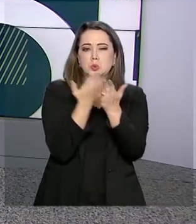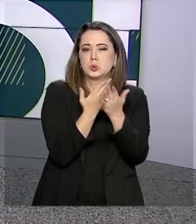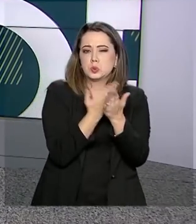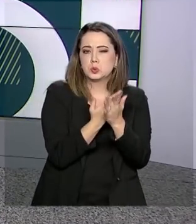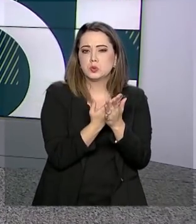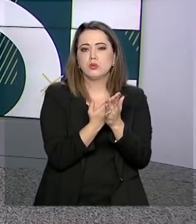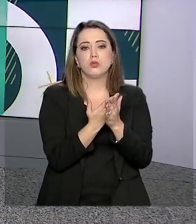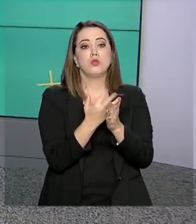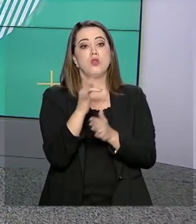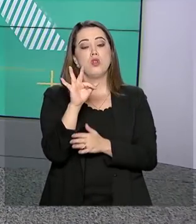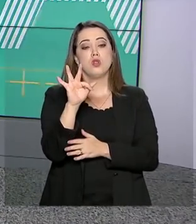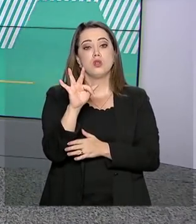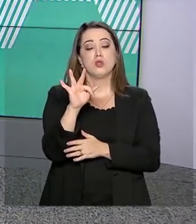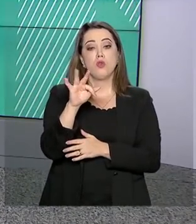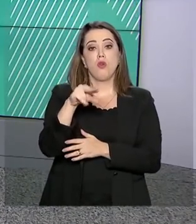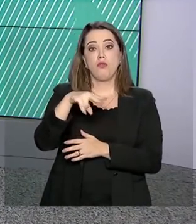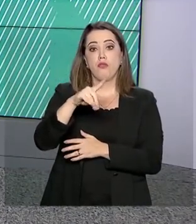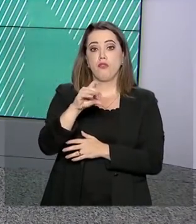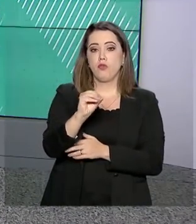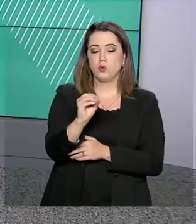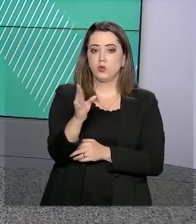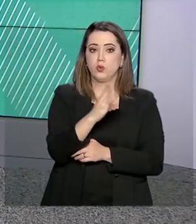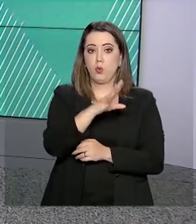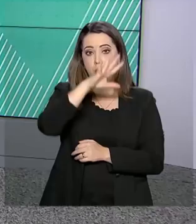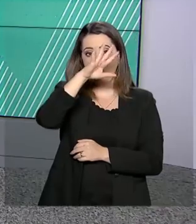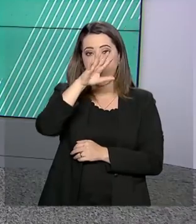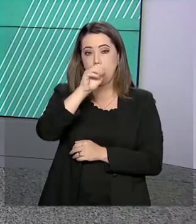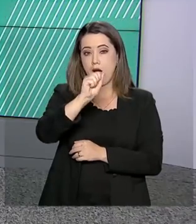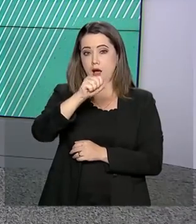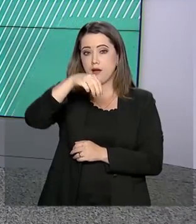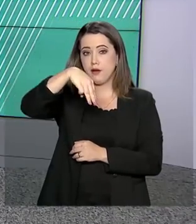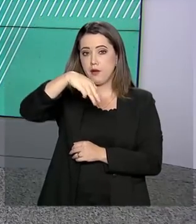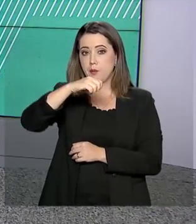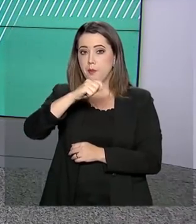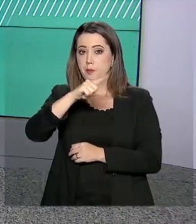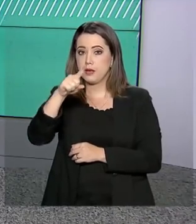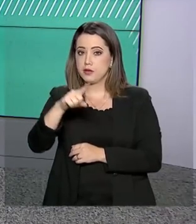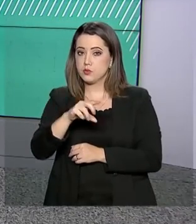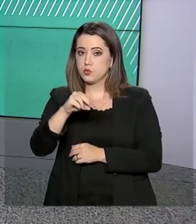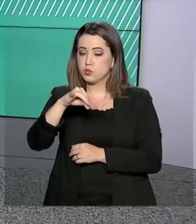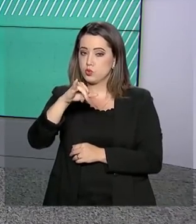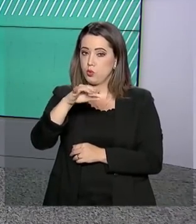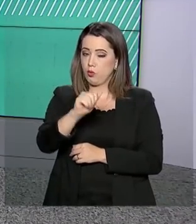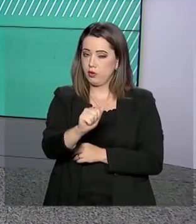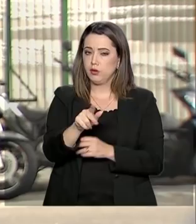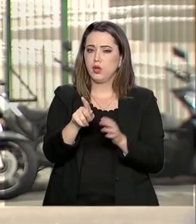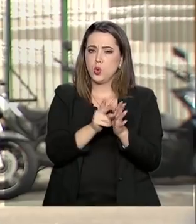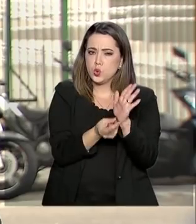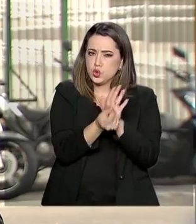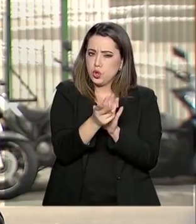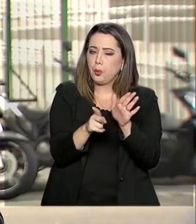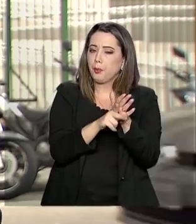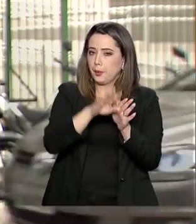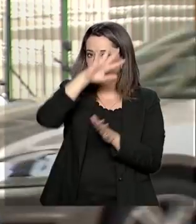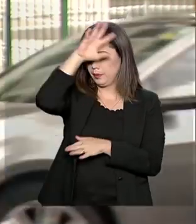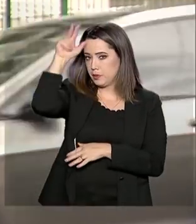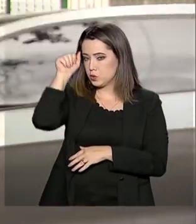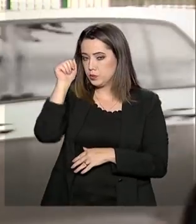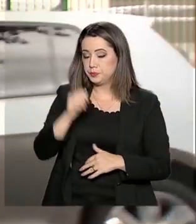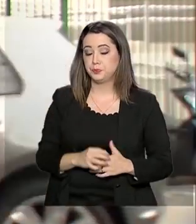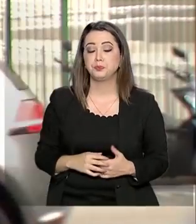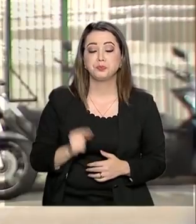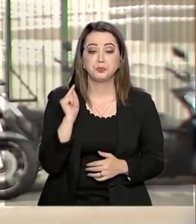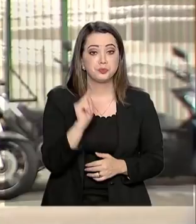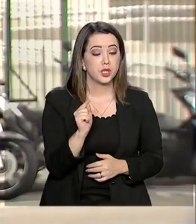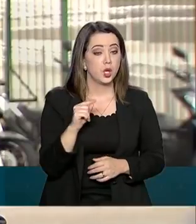análise feita nos contratos do Fundo Amazônia. As informações com o repórter Ricardo Ferraz. O Ministério do